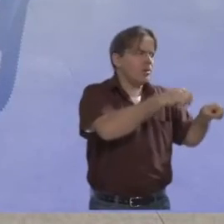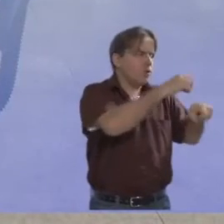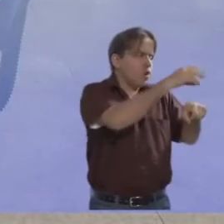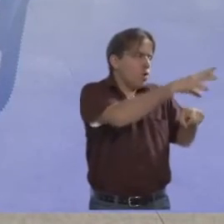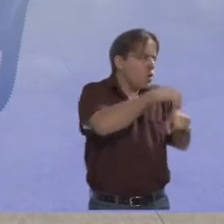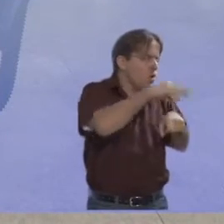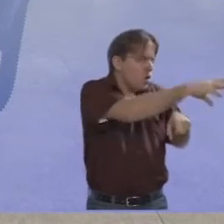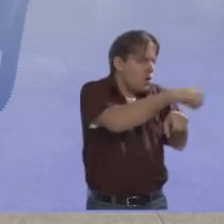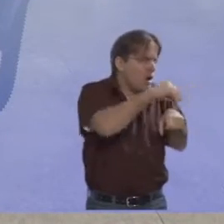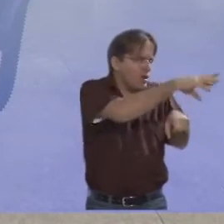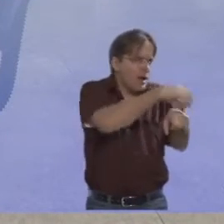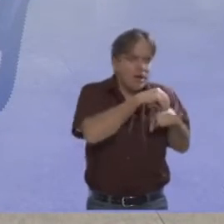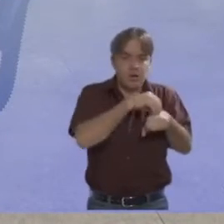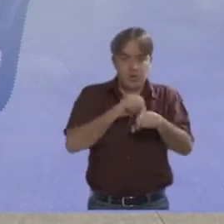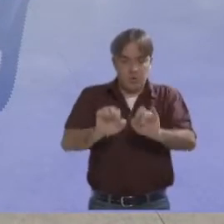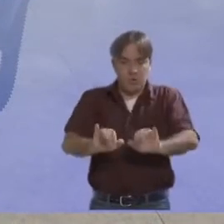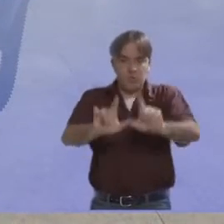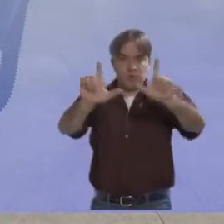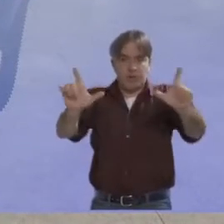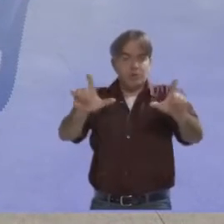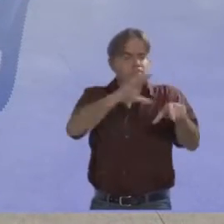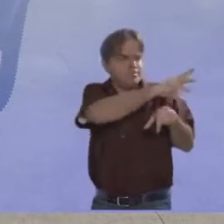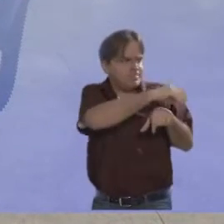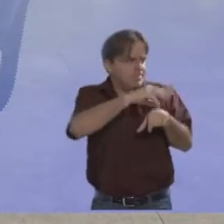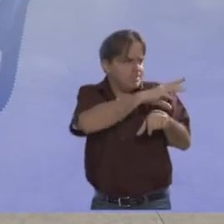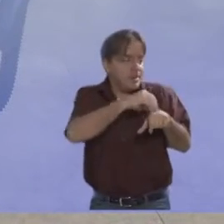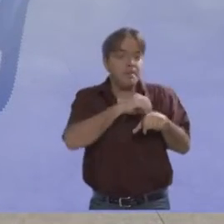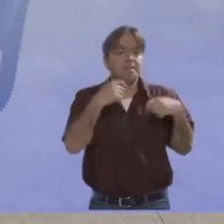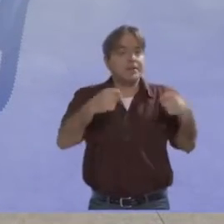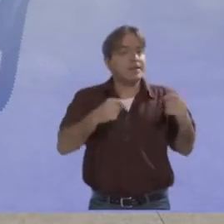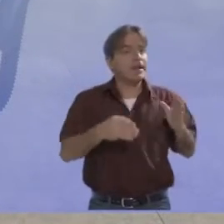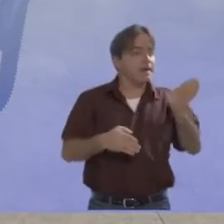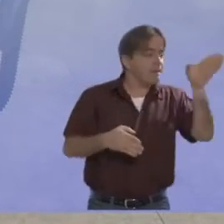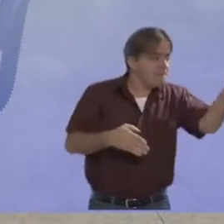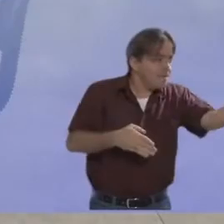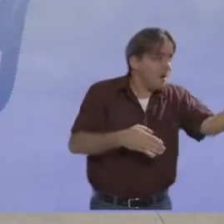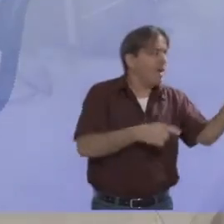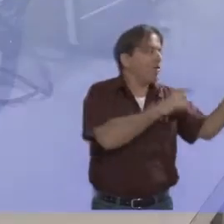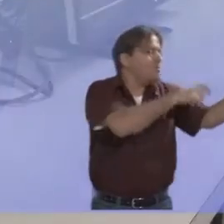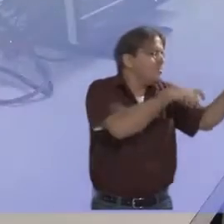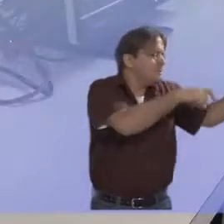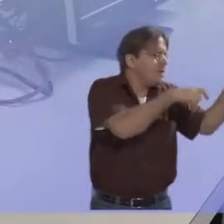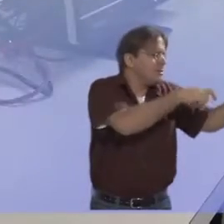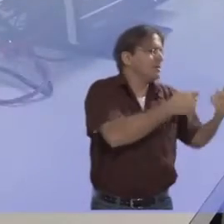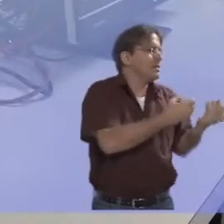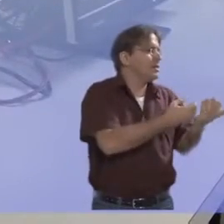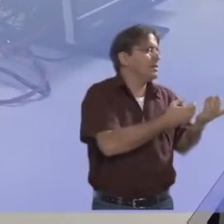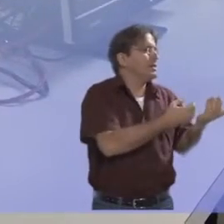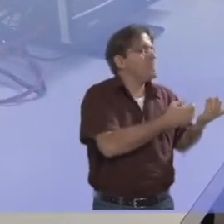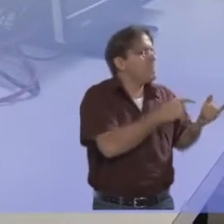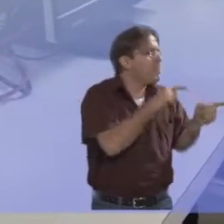na verdade, os dados são coletados, vamos dizer, na fazenda, em loco, mas os dados são transmitidos